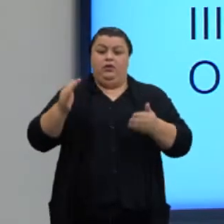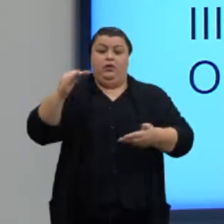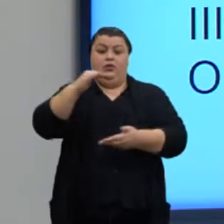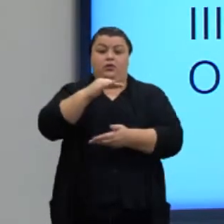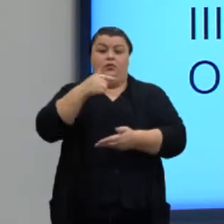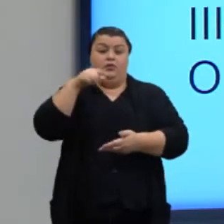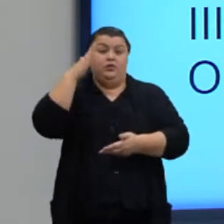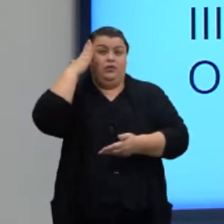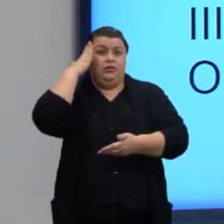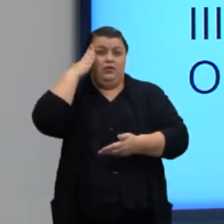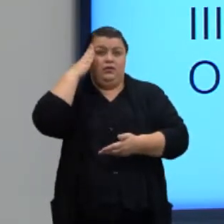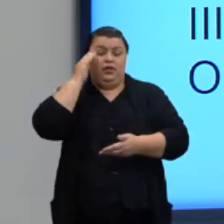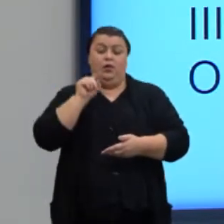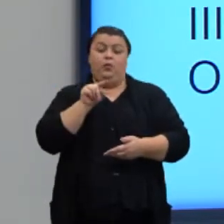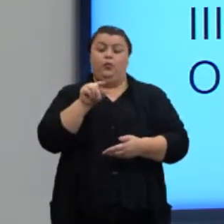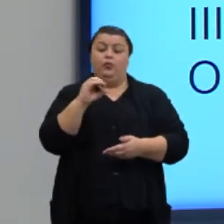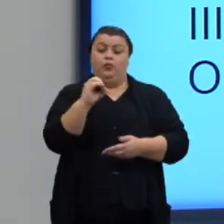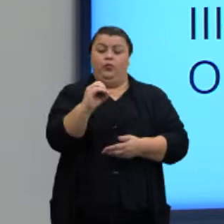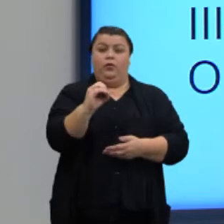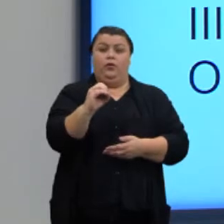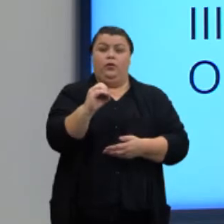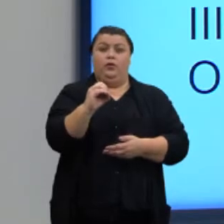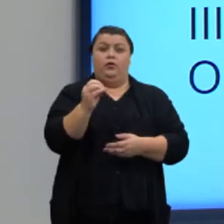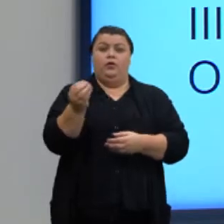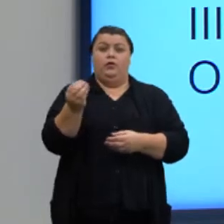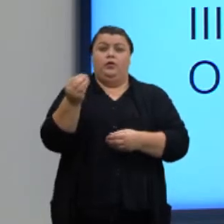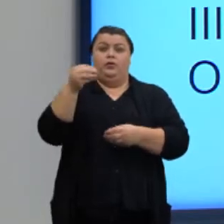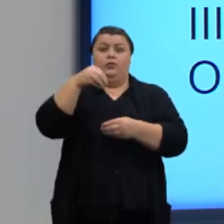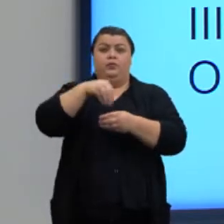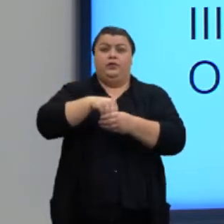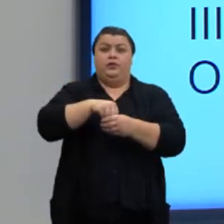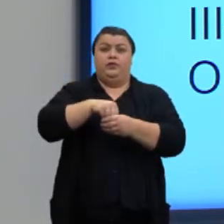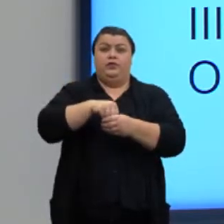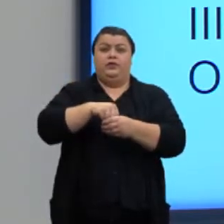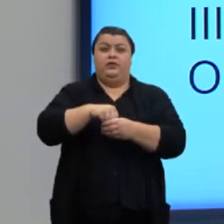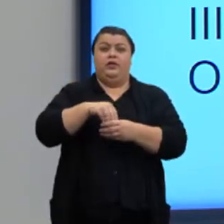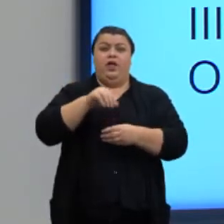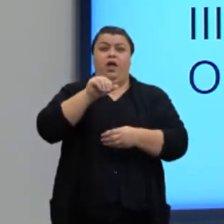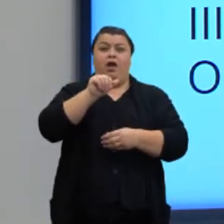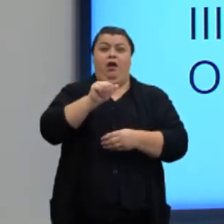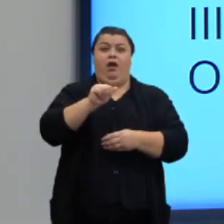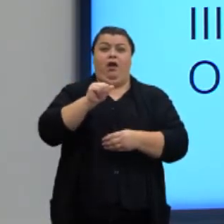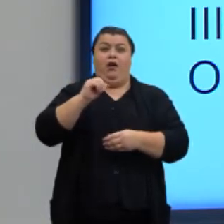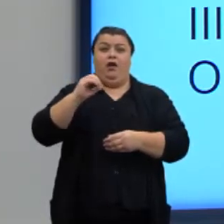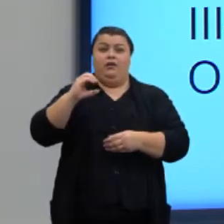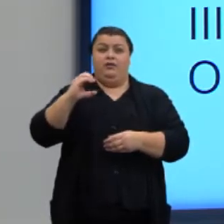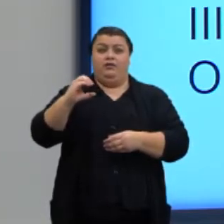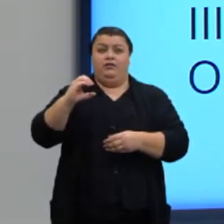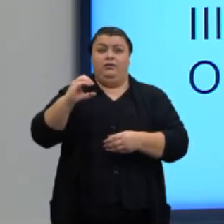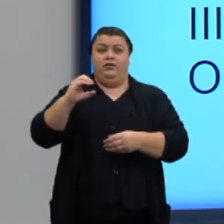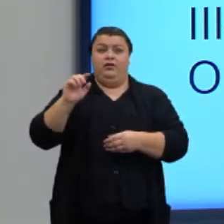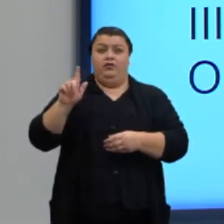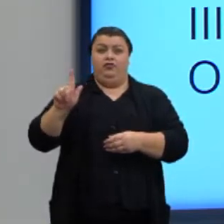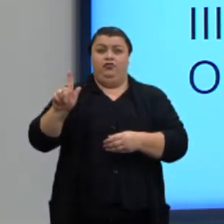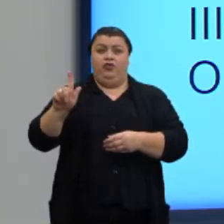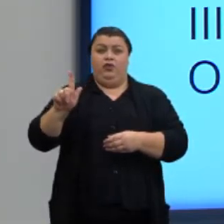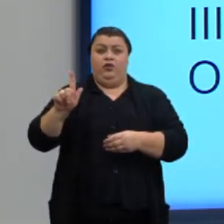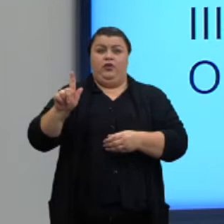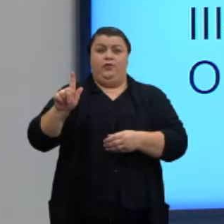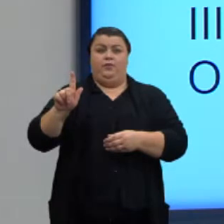O ponto O pertence ao plano ACG. O ponto O